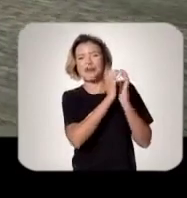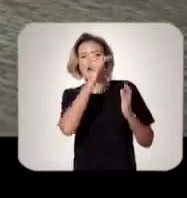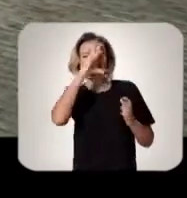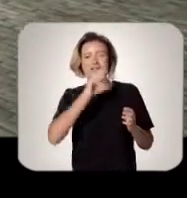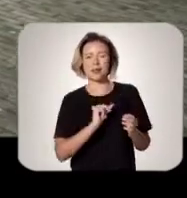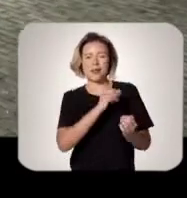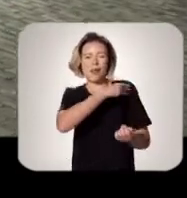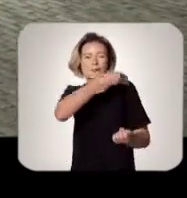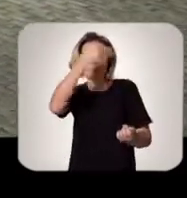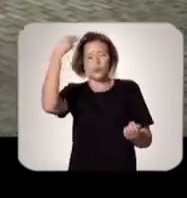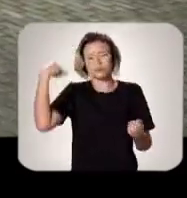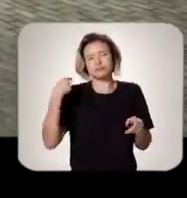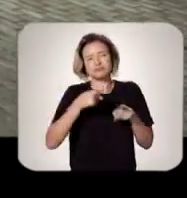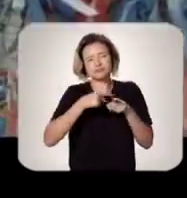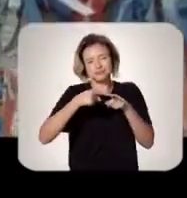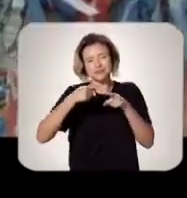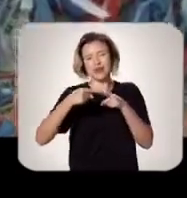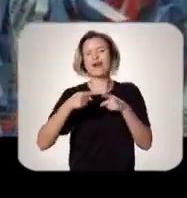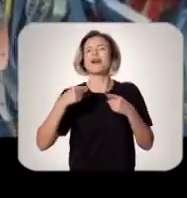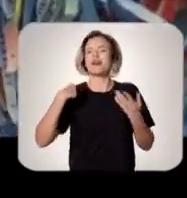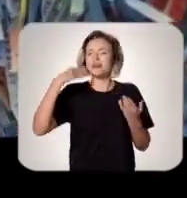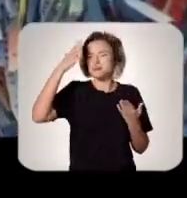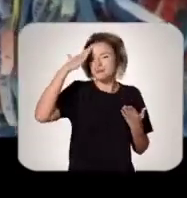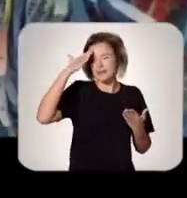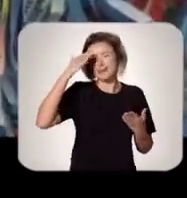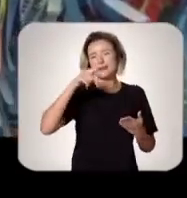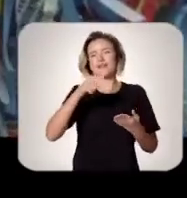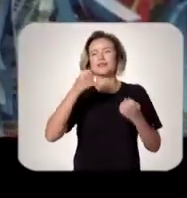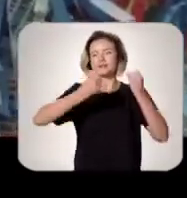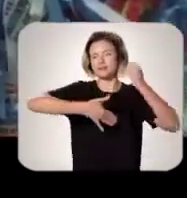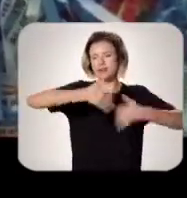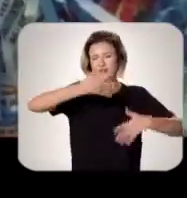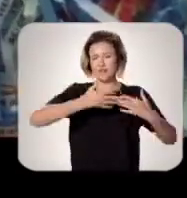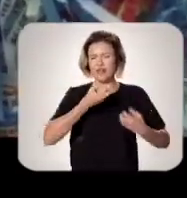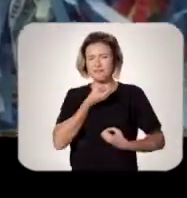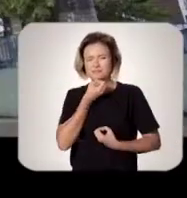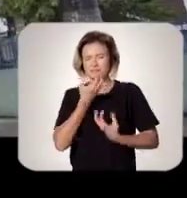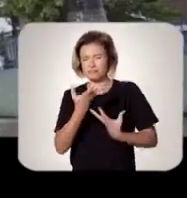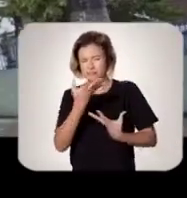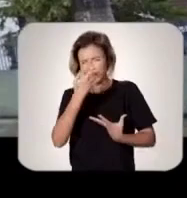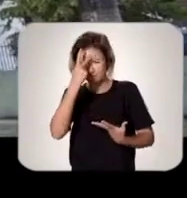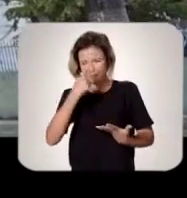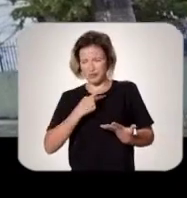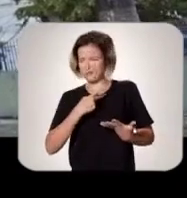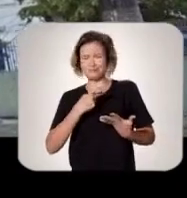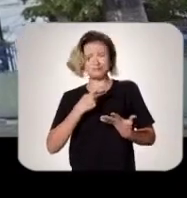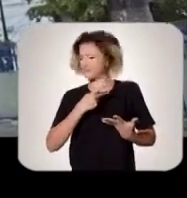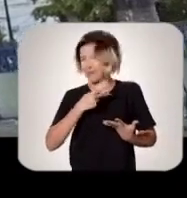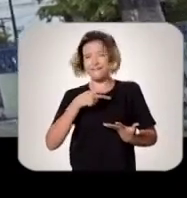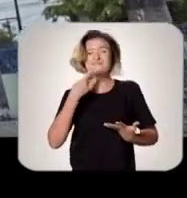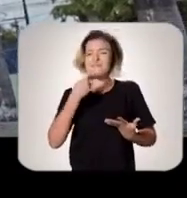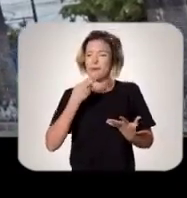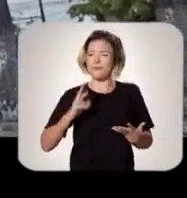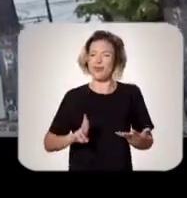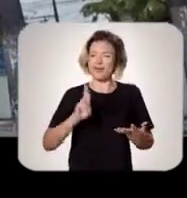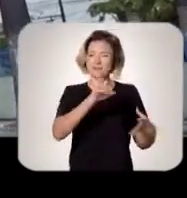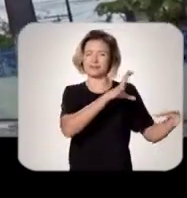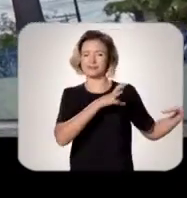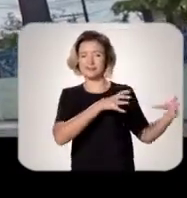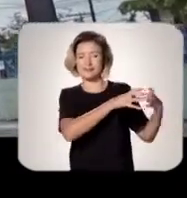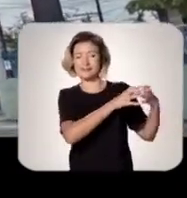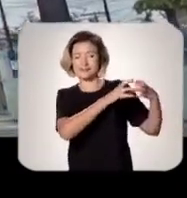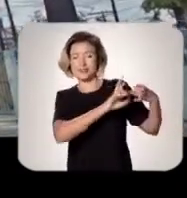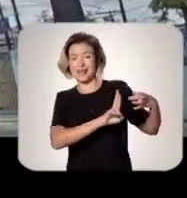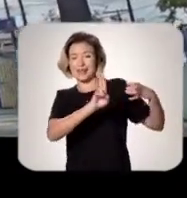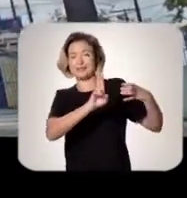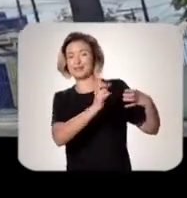Amarela Pelo Morro da Conceição E eu sei que quando a senhora fala A senhora não fala por si apenas Fala porque representa O